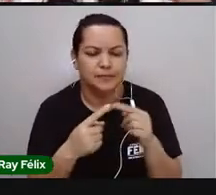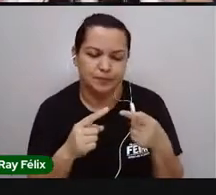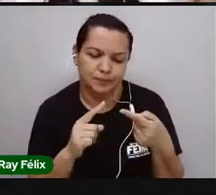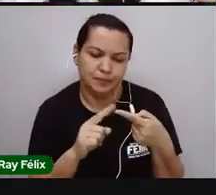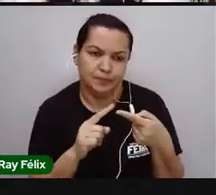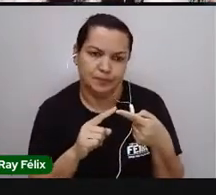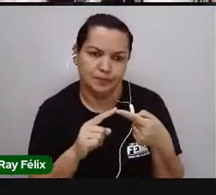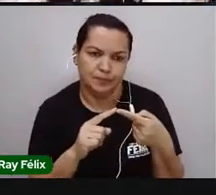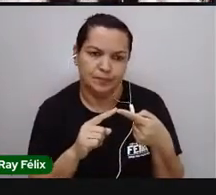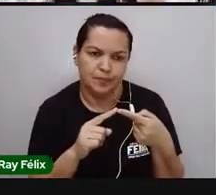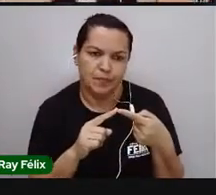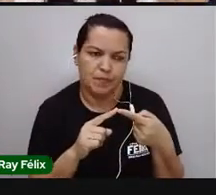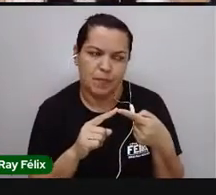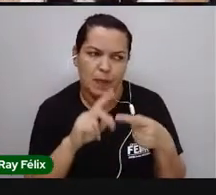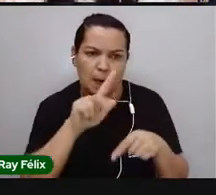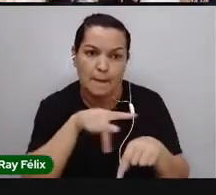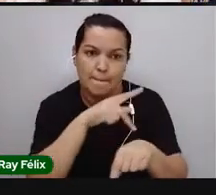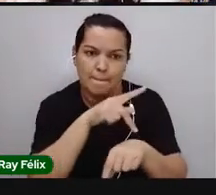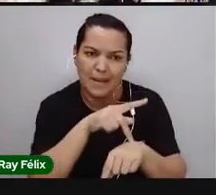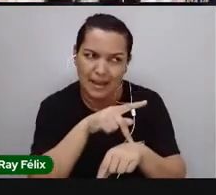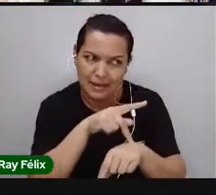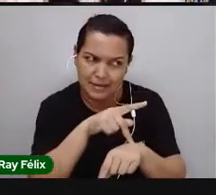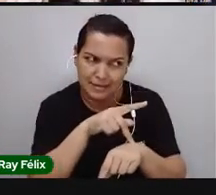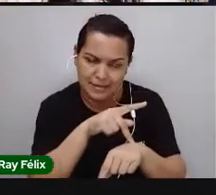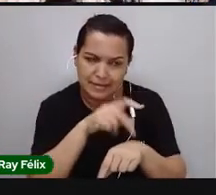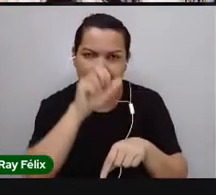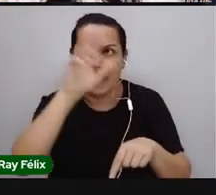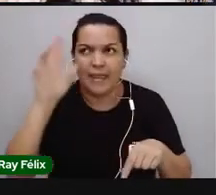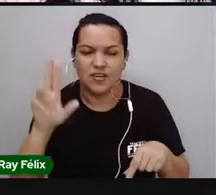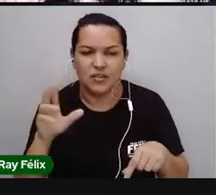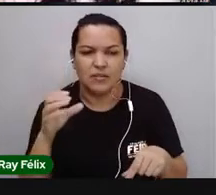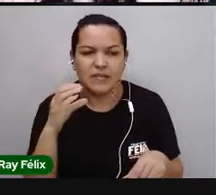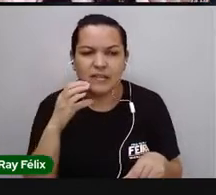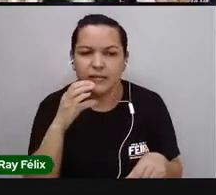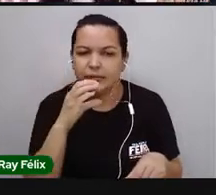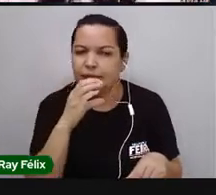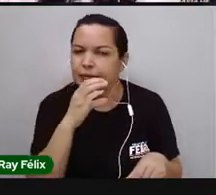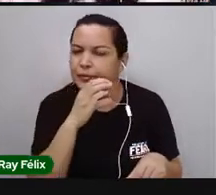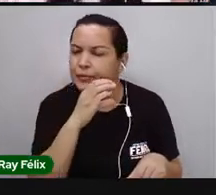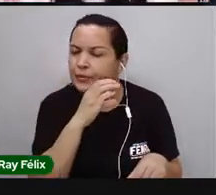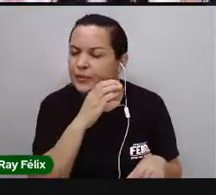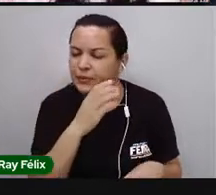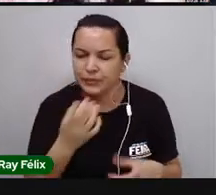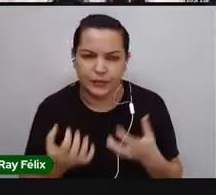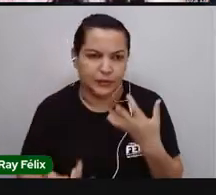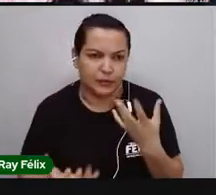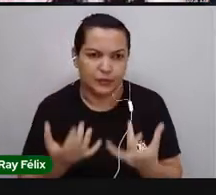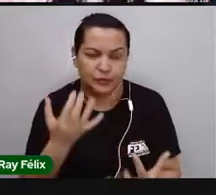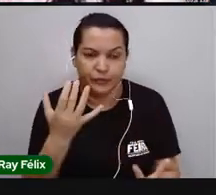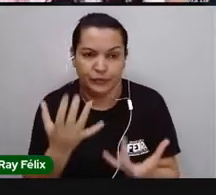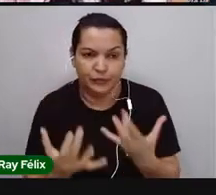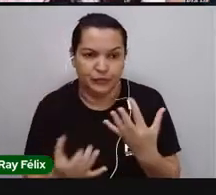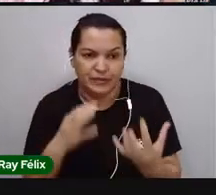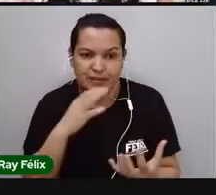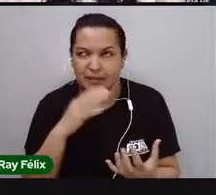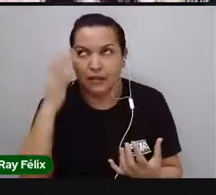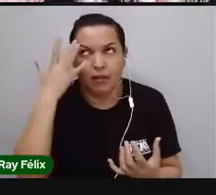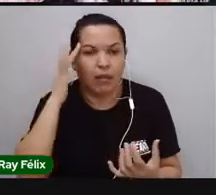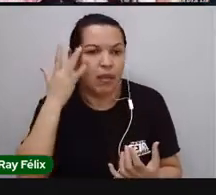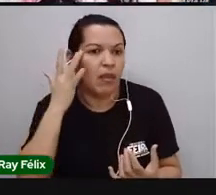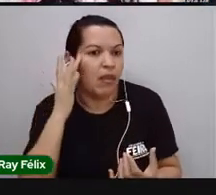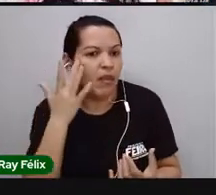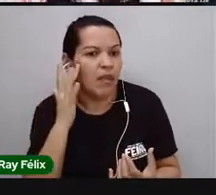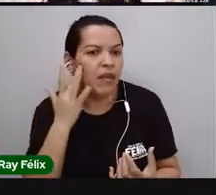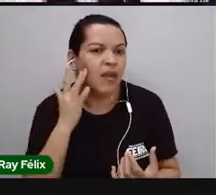nós vivemos num país, numa região quente. Não é verdade? Nós estamos no Nordeste do Brasil. Então, vamos